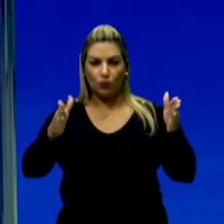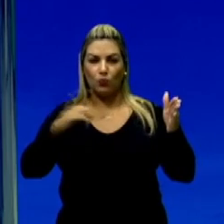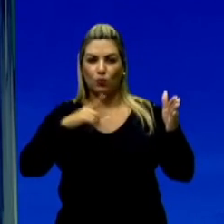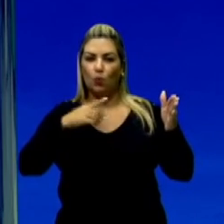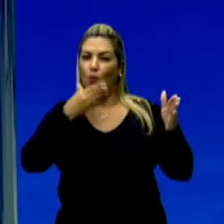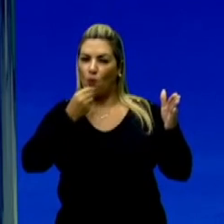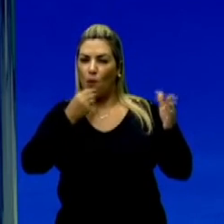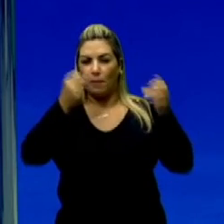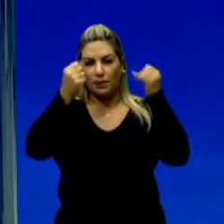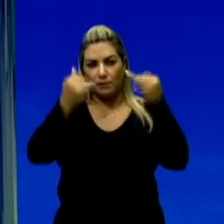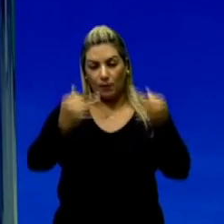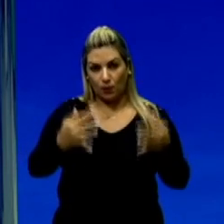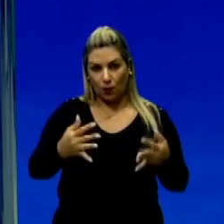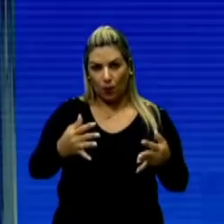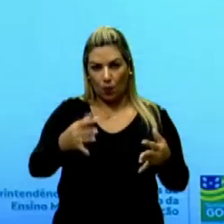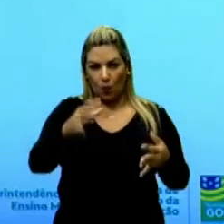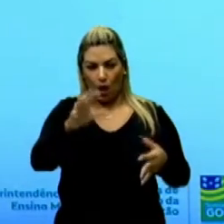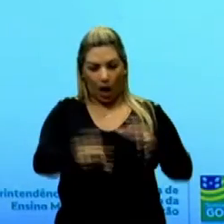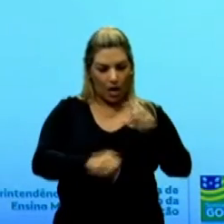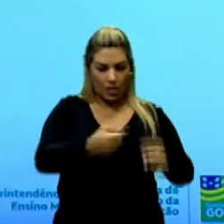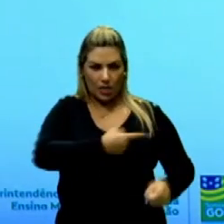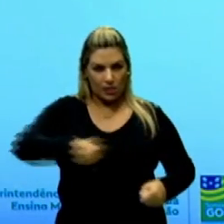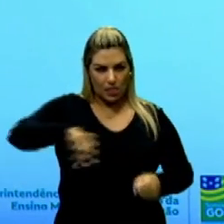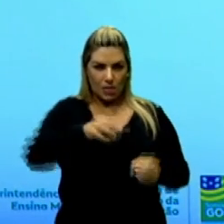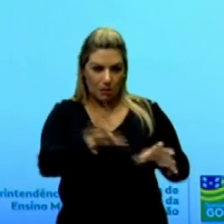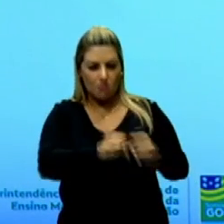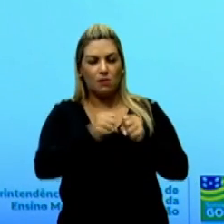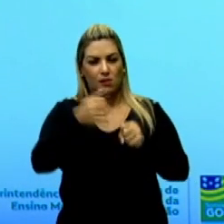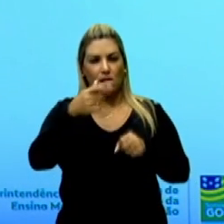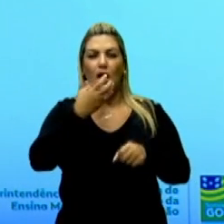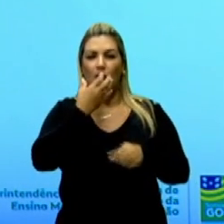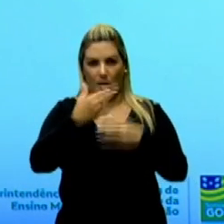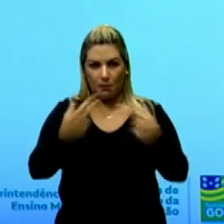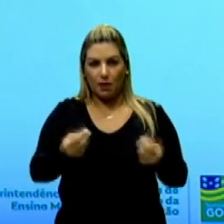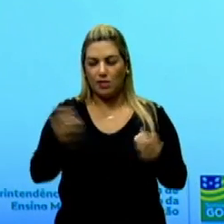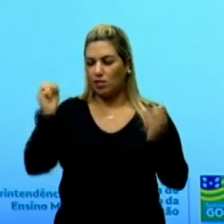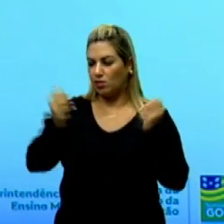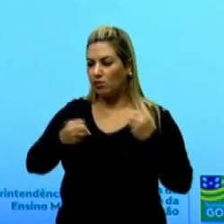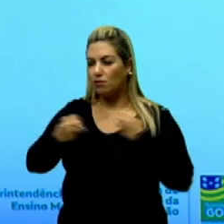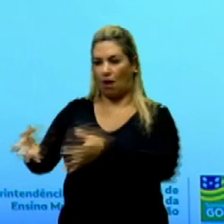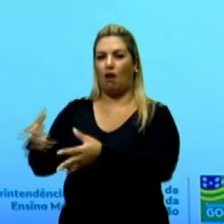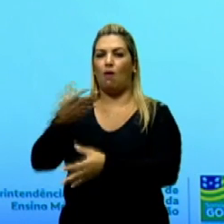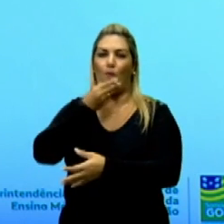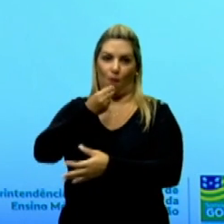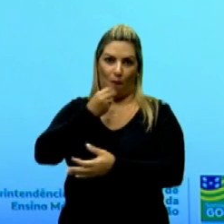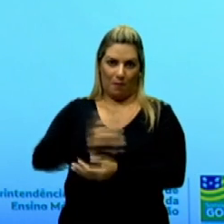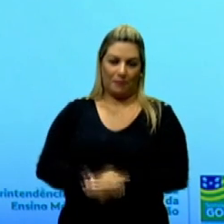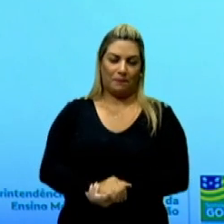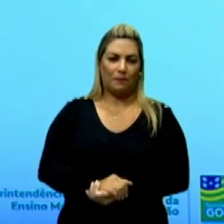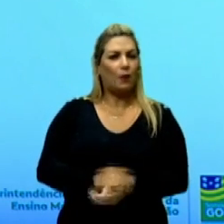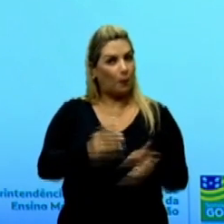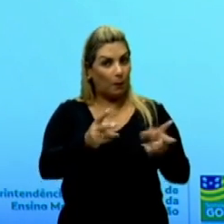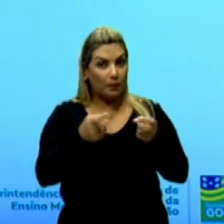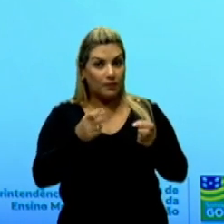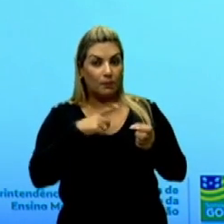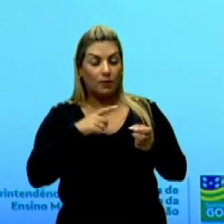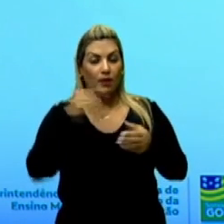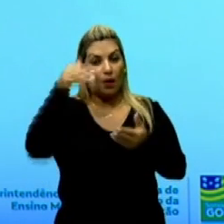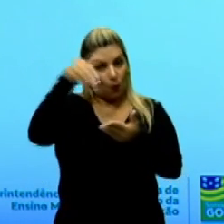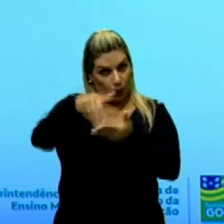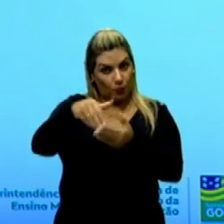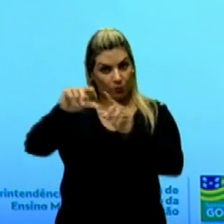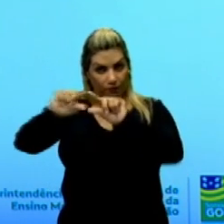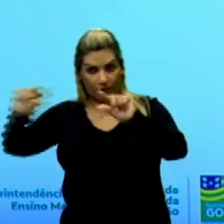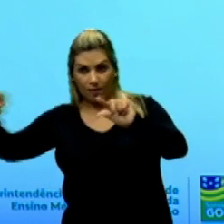num gesto brusco, arrancando as tripas da criação e atirando-as para o vaqueiro. Percebam aqui que na última